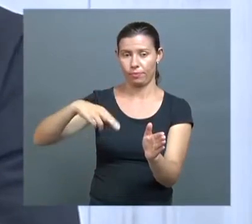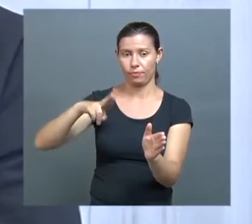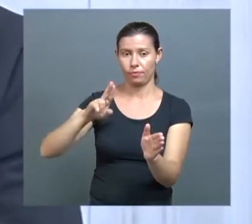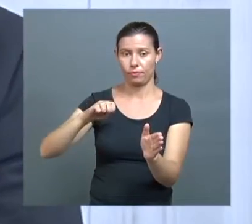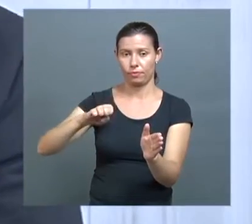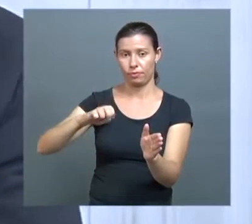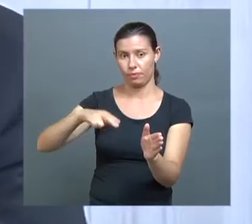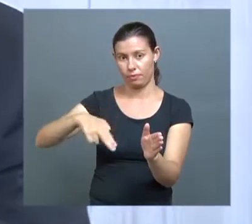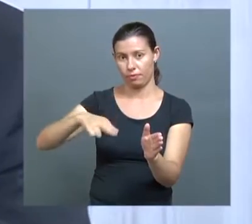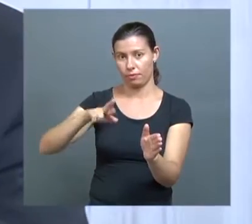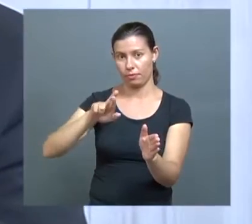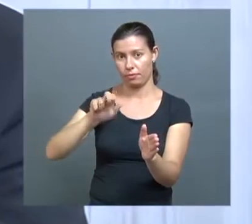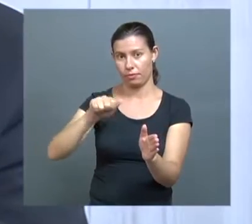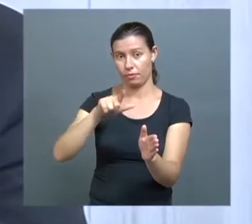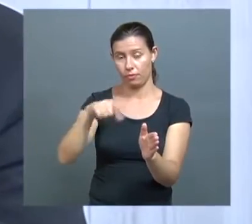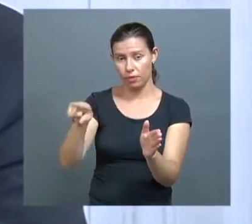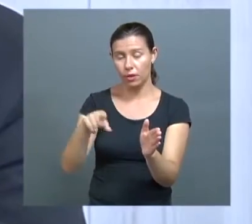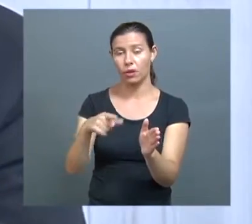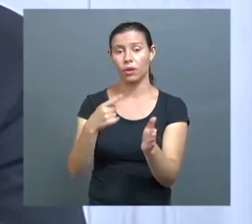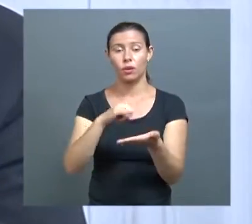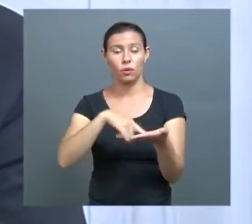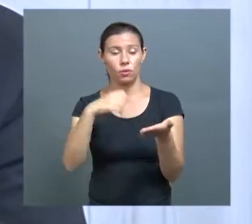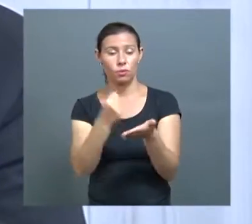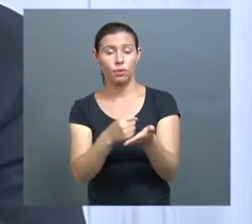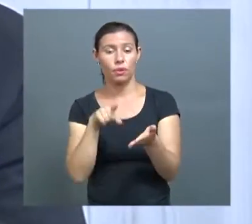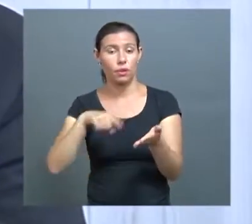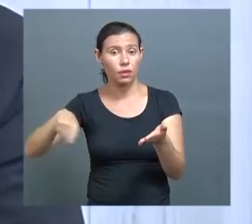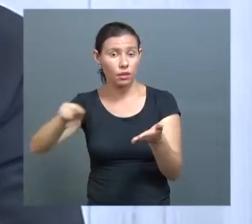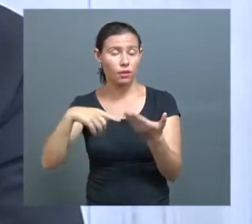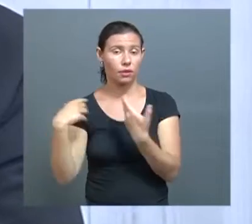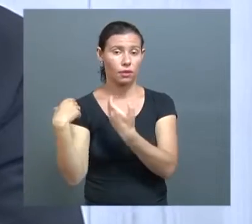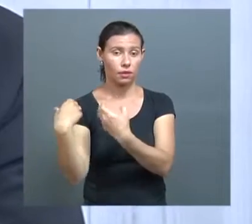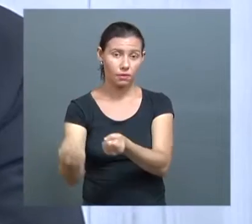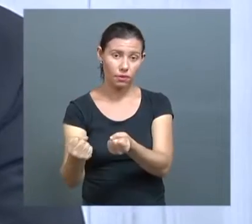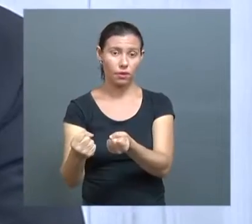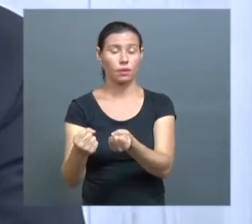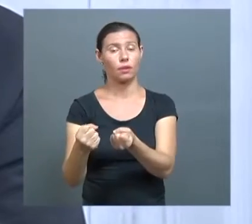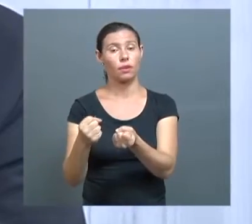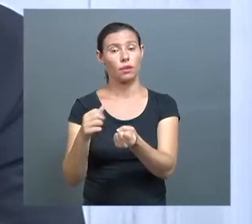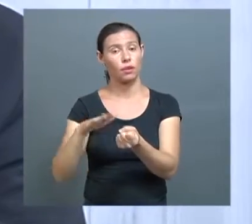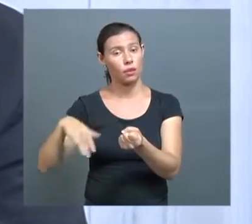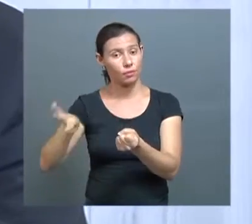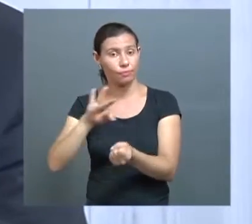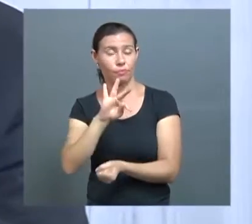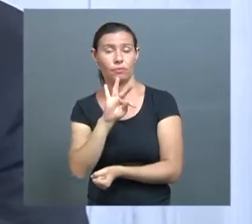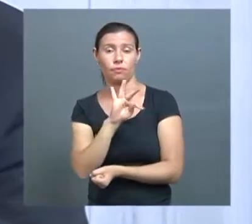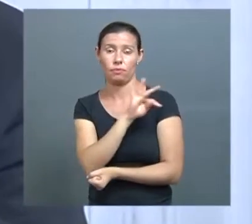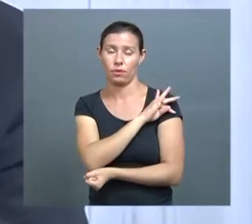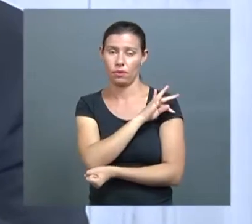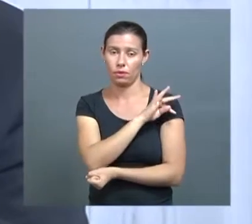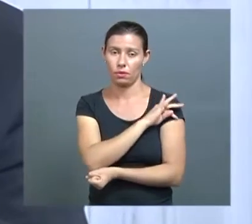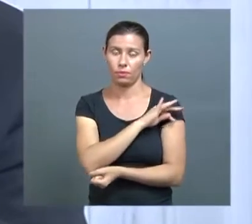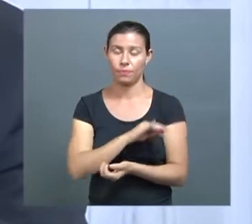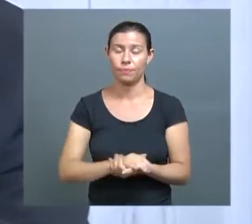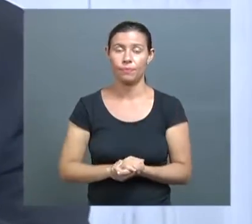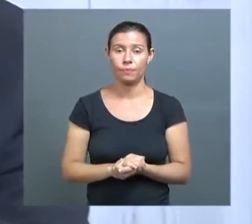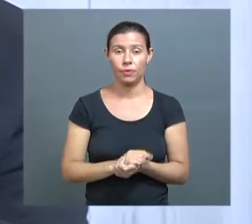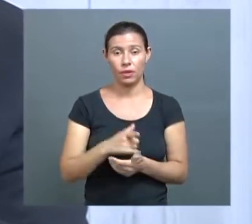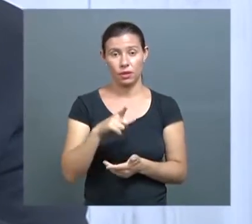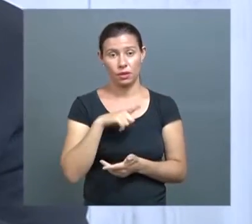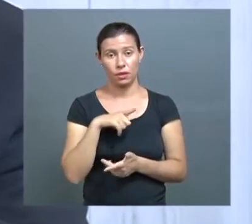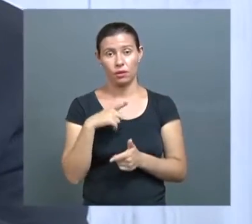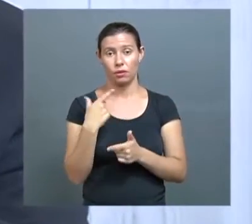essa documentação, ter um parecer favorável da equipe técnica. Como havia um impasse entre a